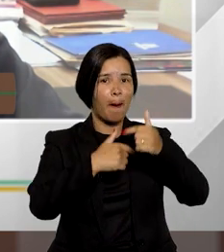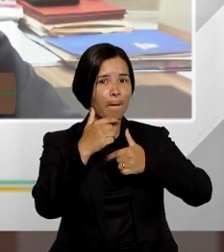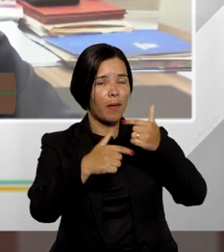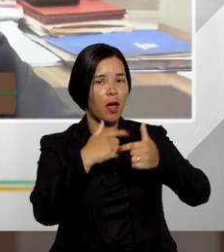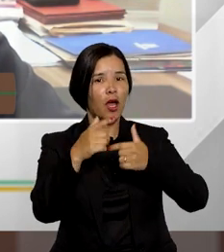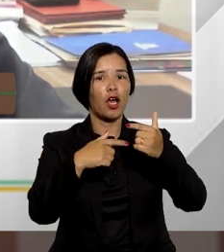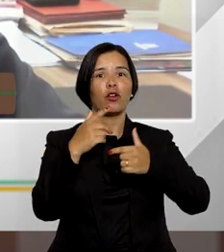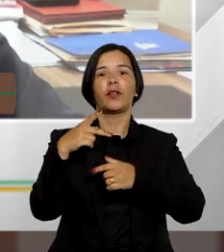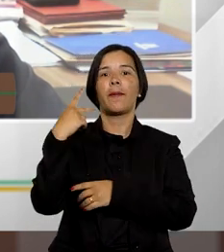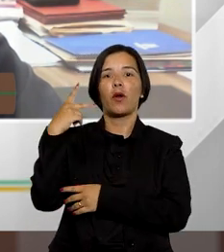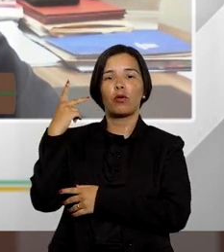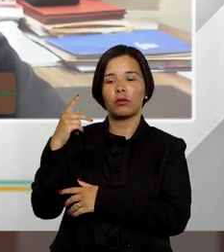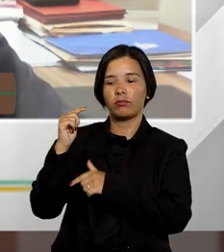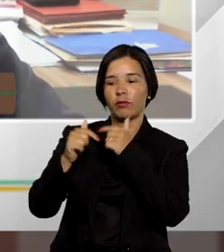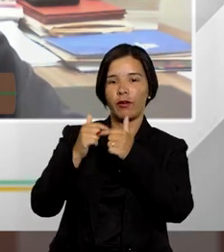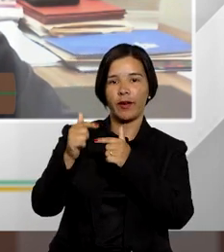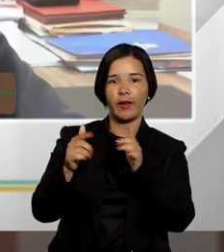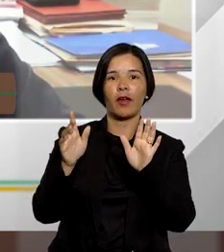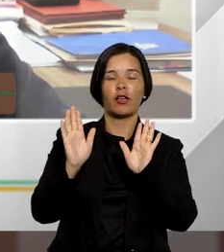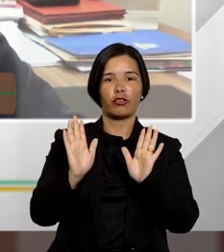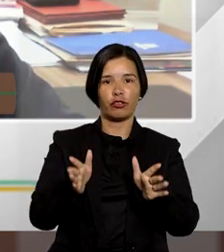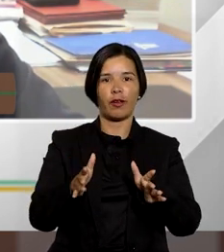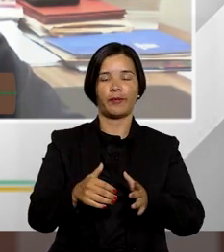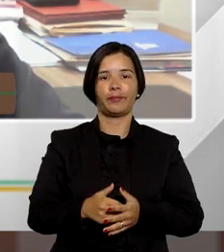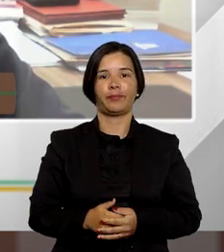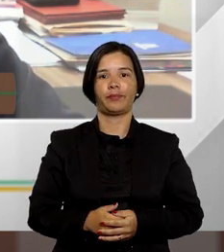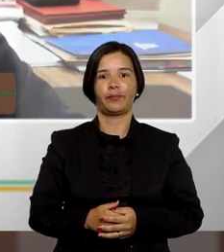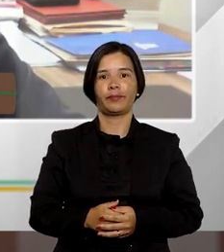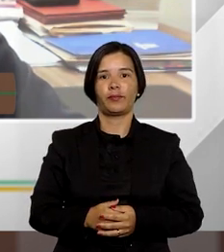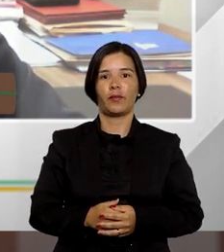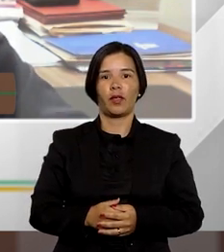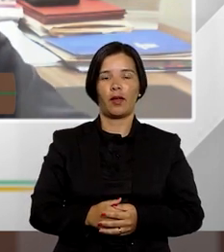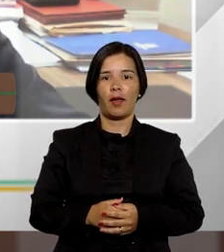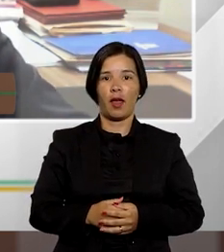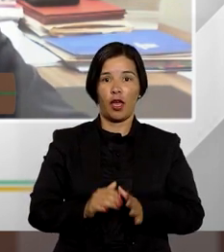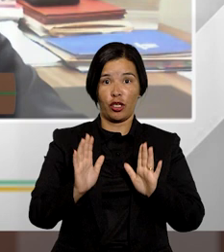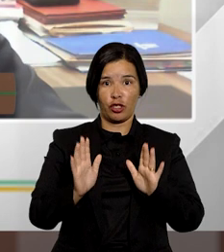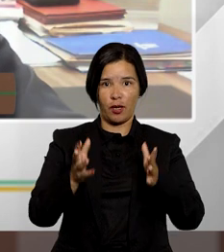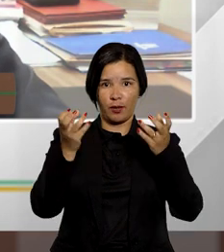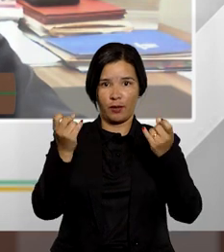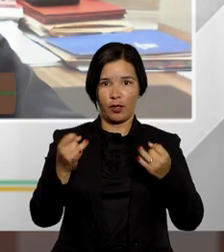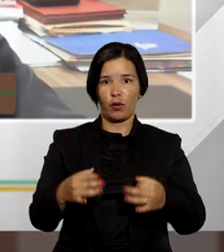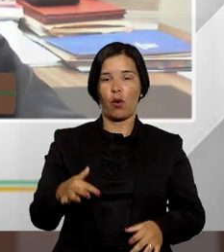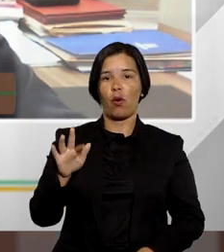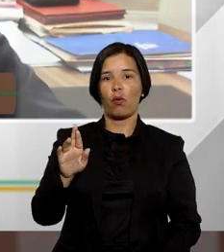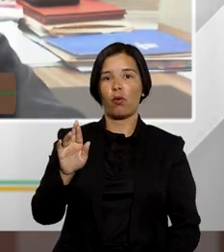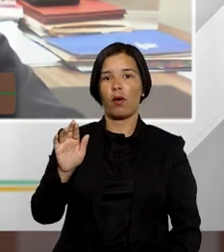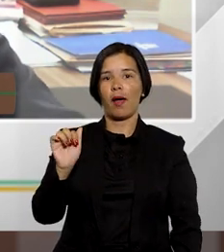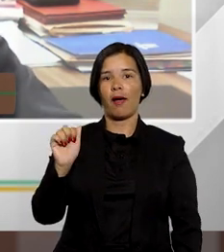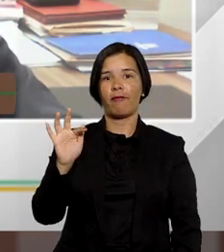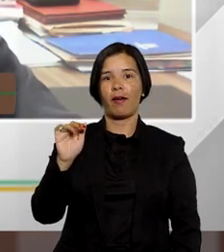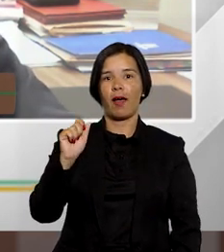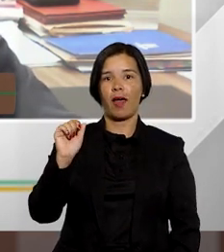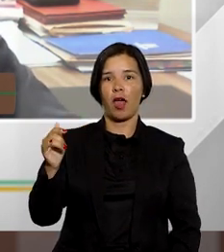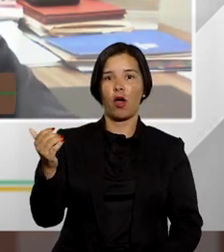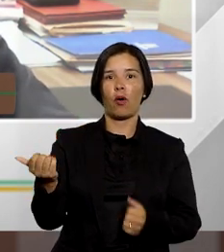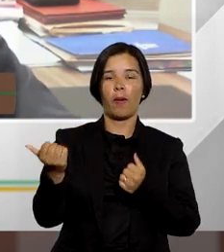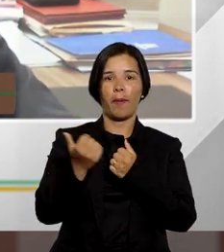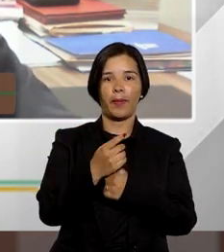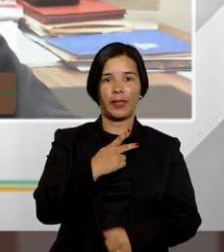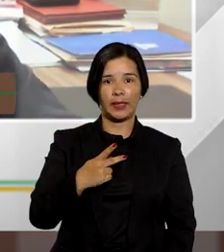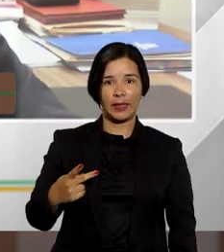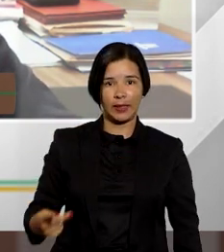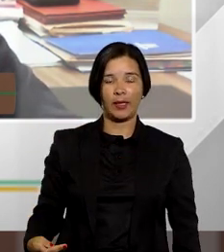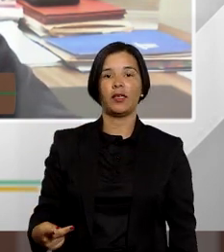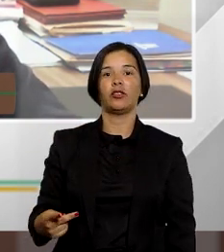trabalhos que a Procuradoria de Honorários tem feito como bem relatou Rafael nosso co-presidente vice